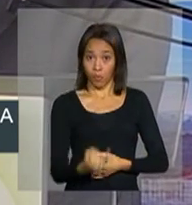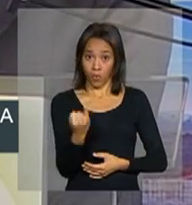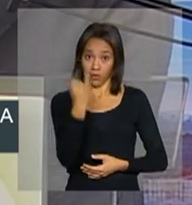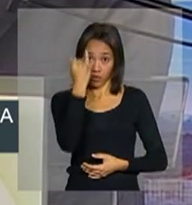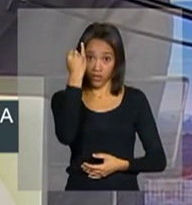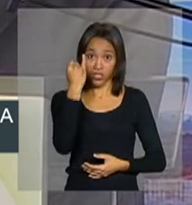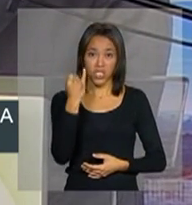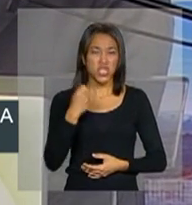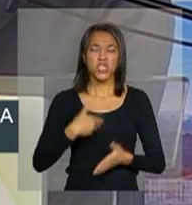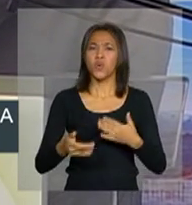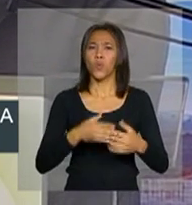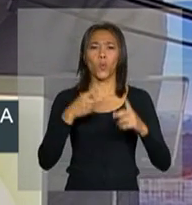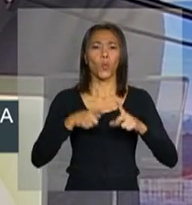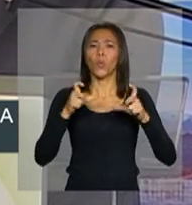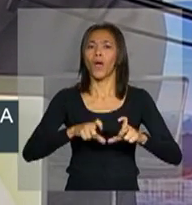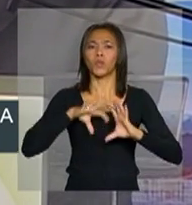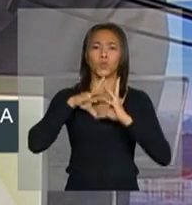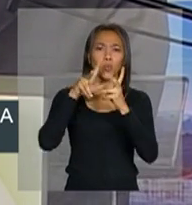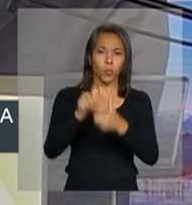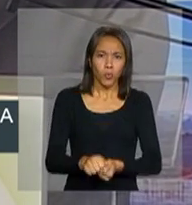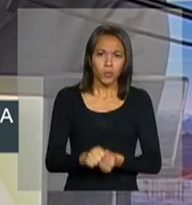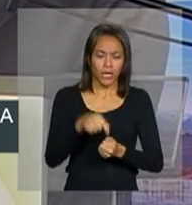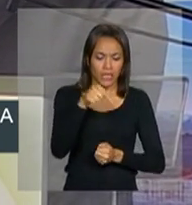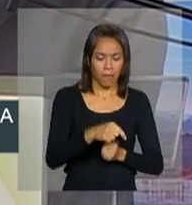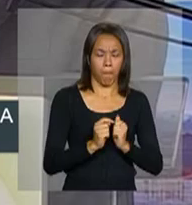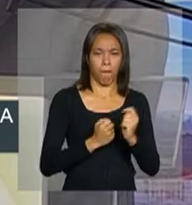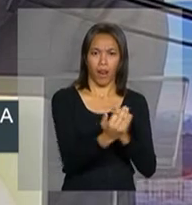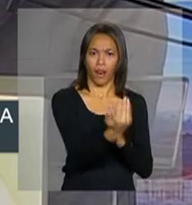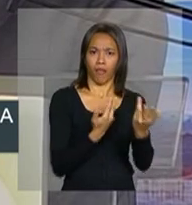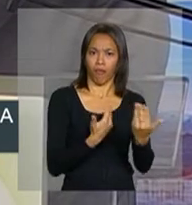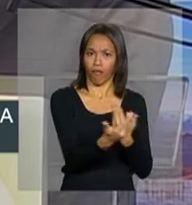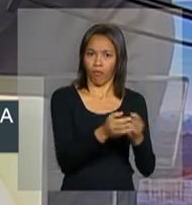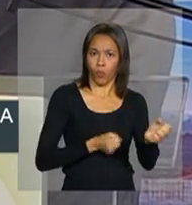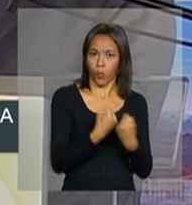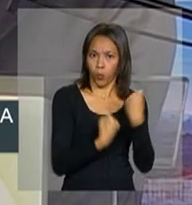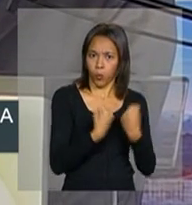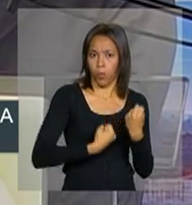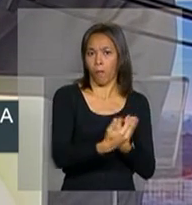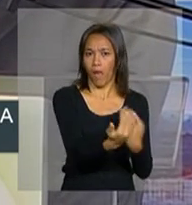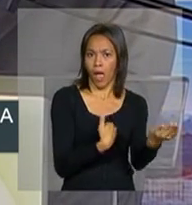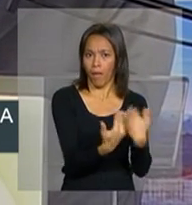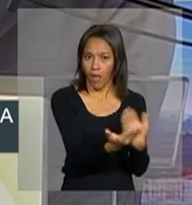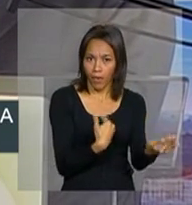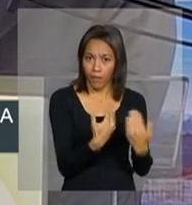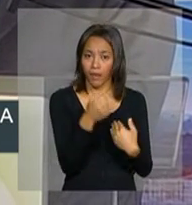lugar do mundo, com esse nível de tráfego, existe uma rodovia